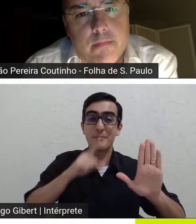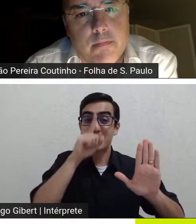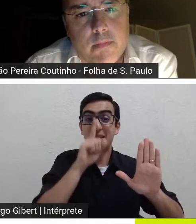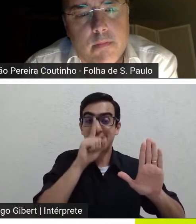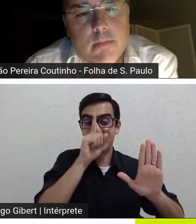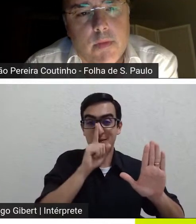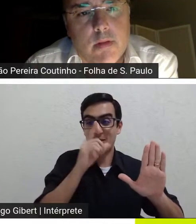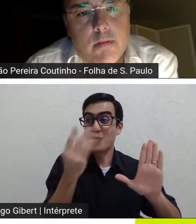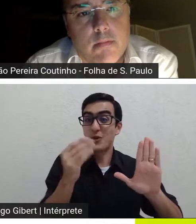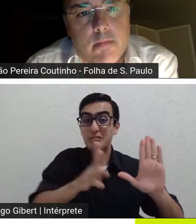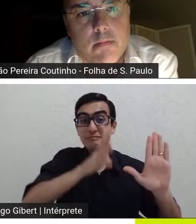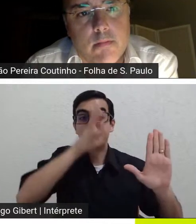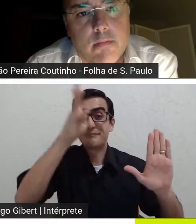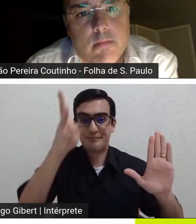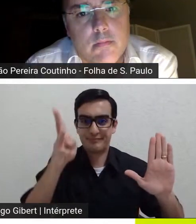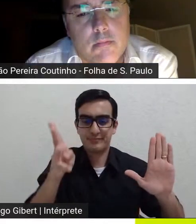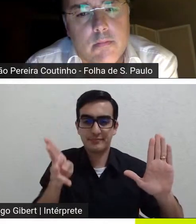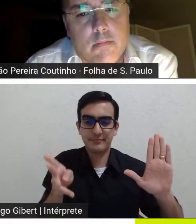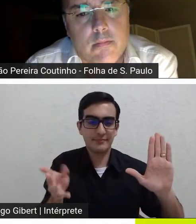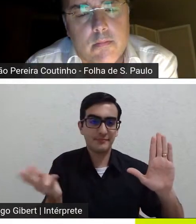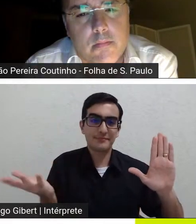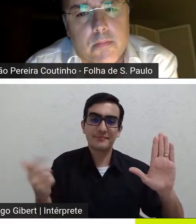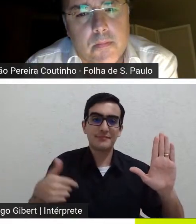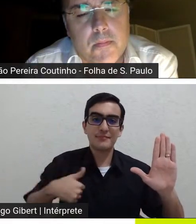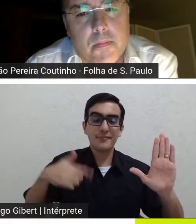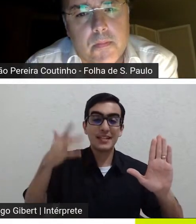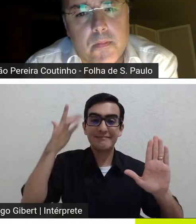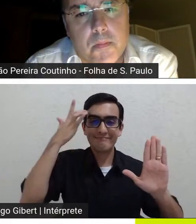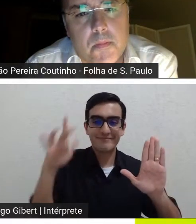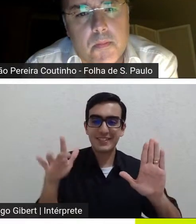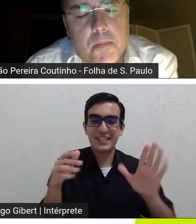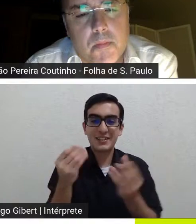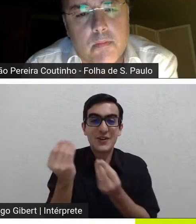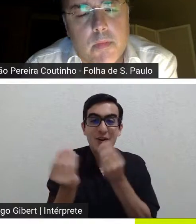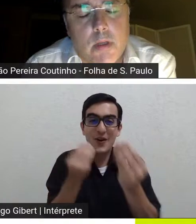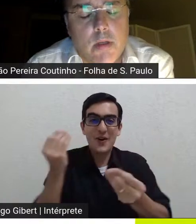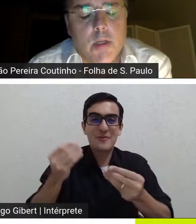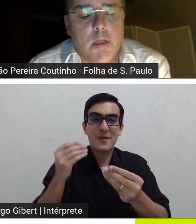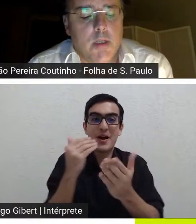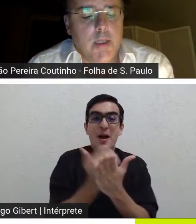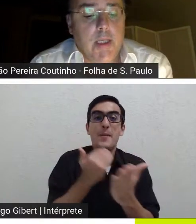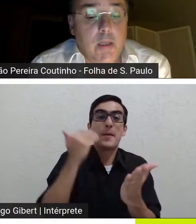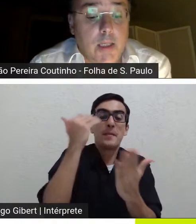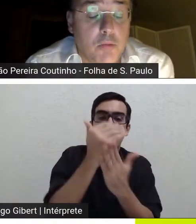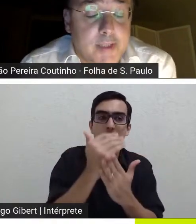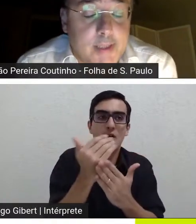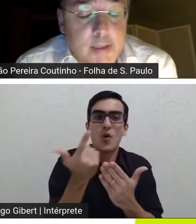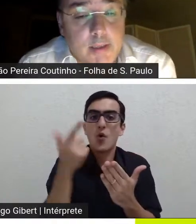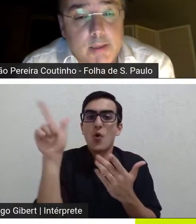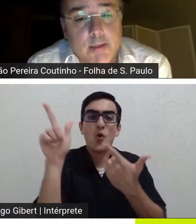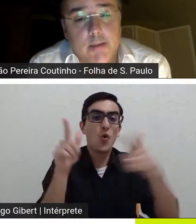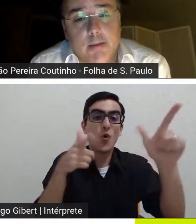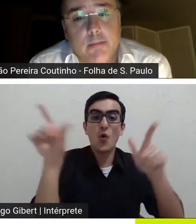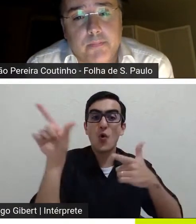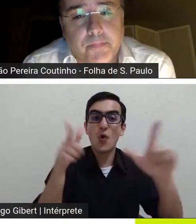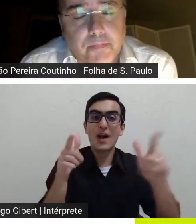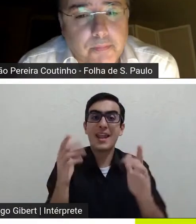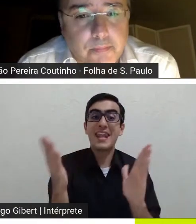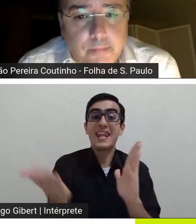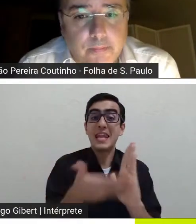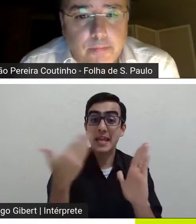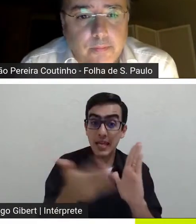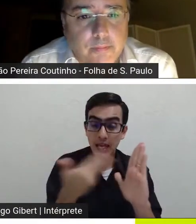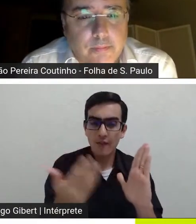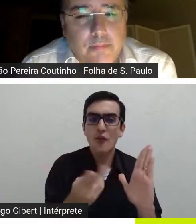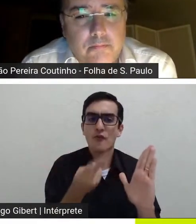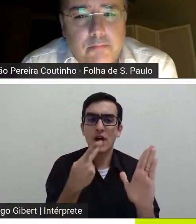dele mas eu também não consigo ir muito além disso não me lembro de outros me lembro de outros livros que tratam